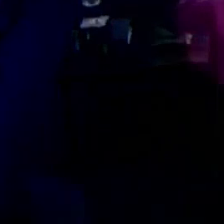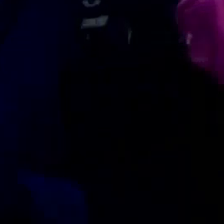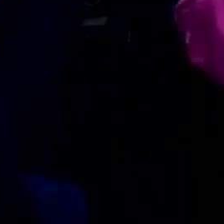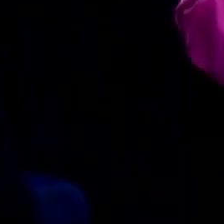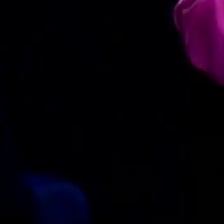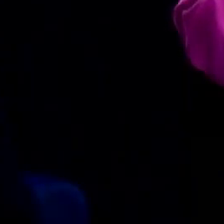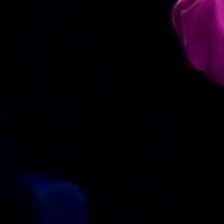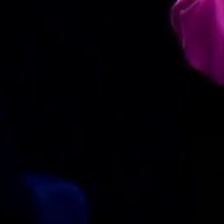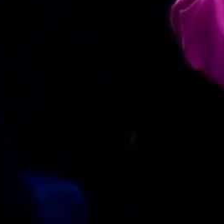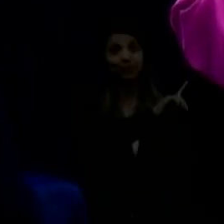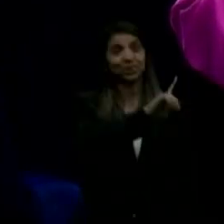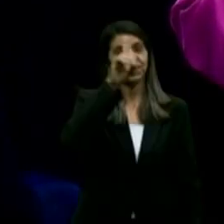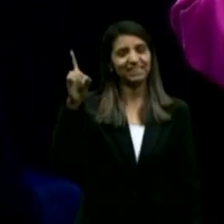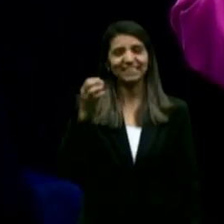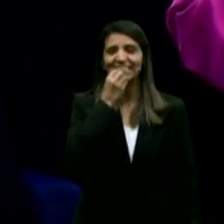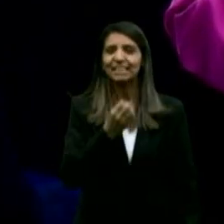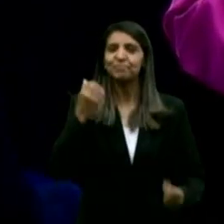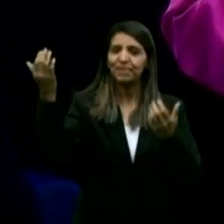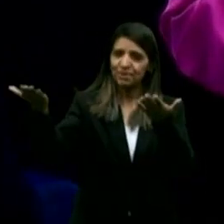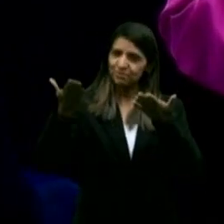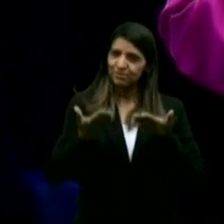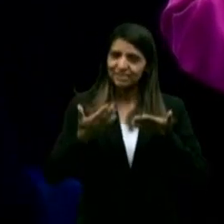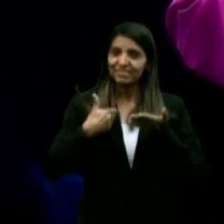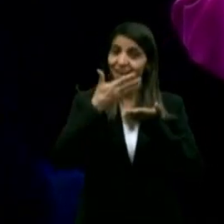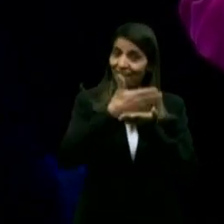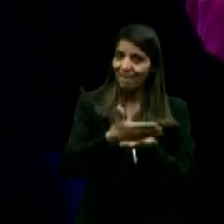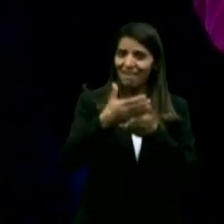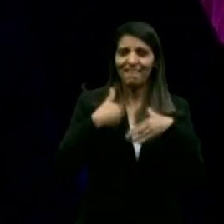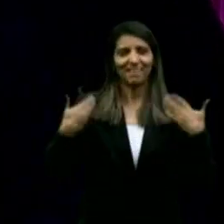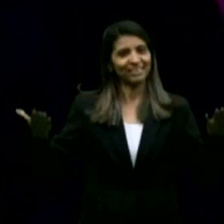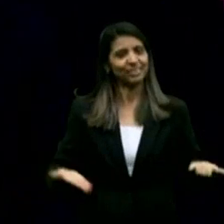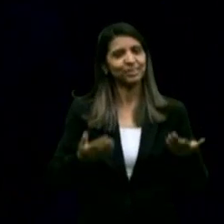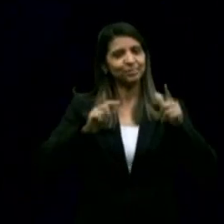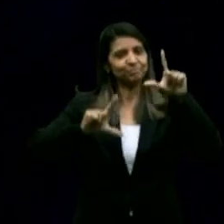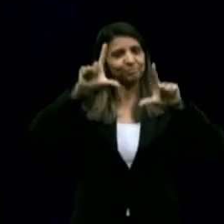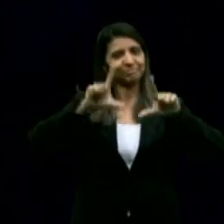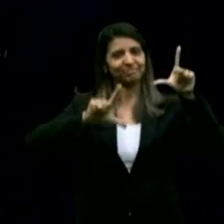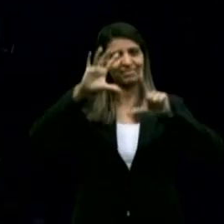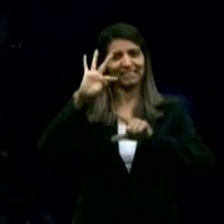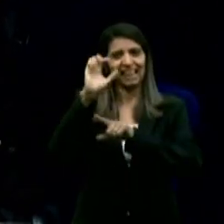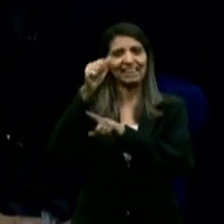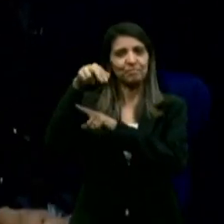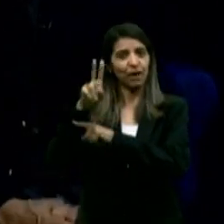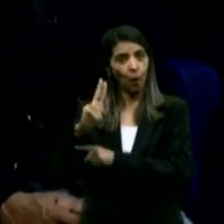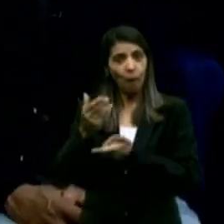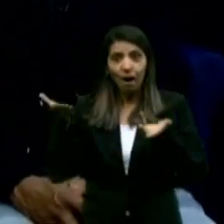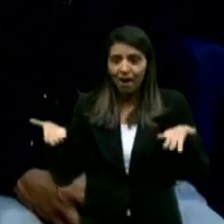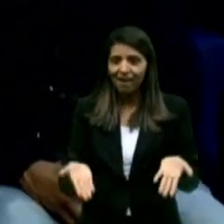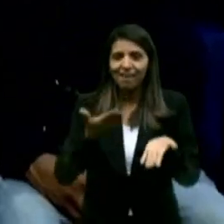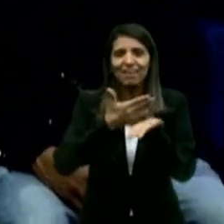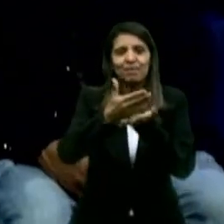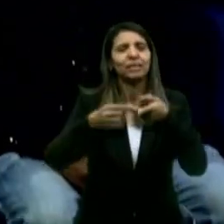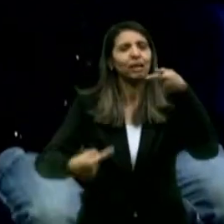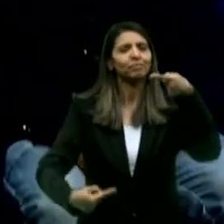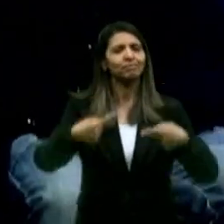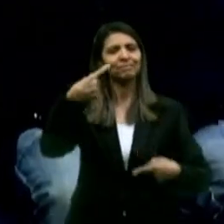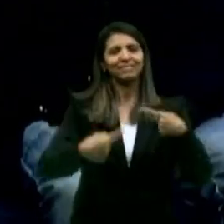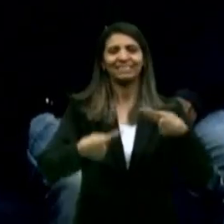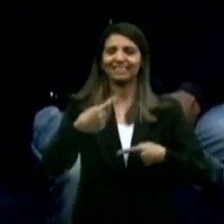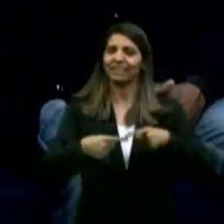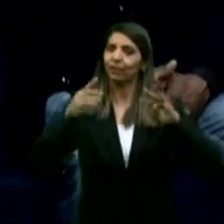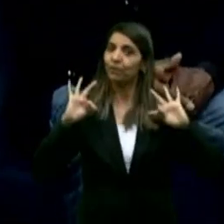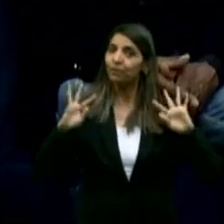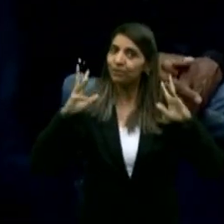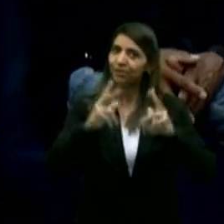Bom dia, sejam bem-vindos a partir de agora a Rede Tambaú de Comunicação dá início ao debate com todos os